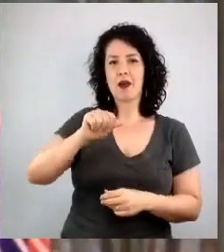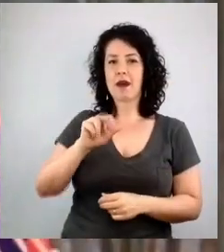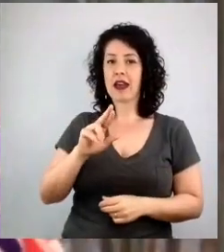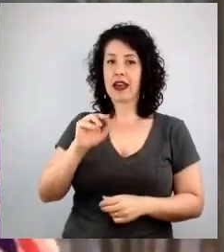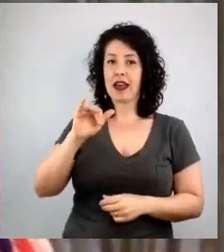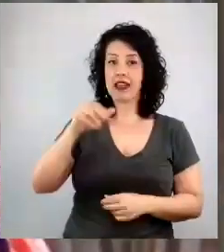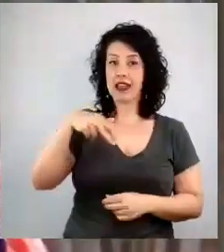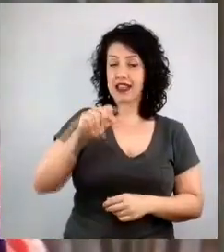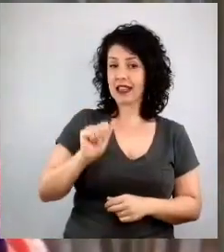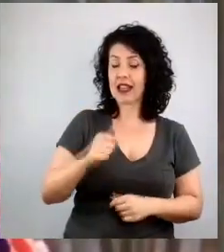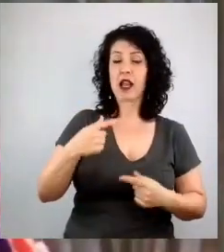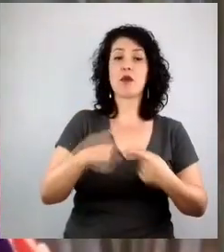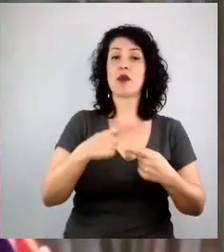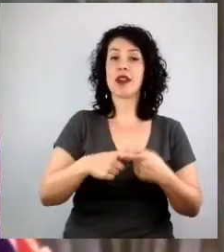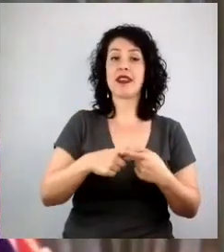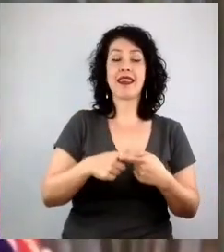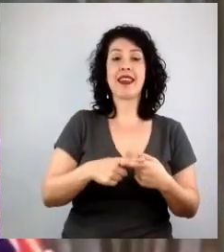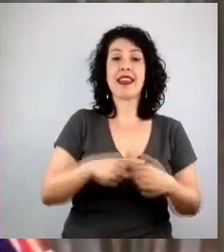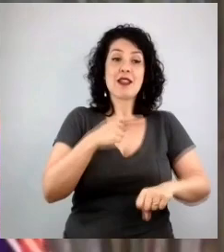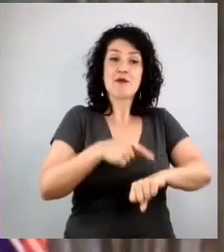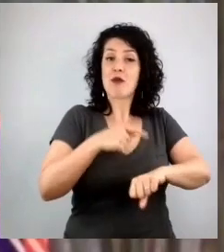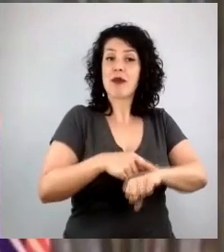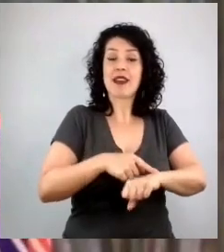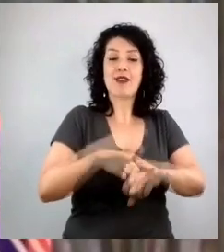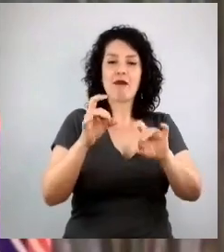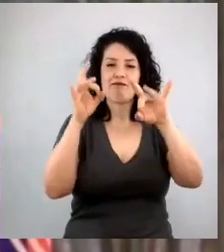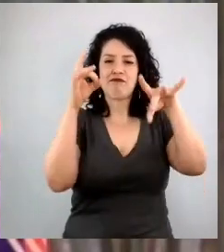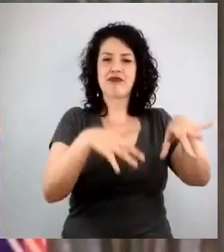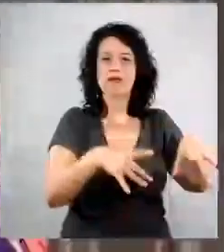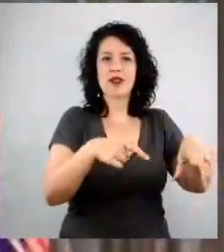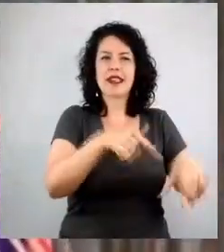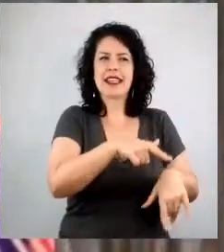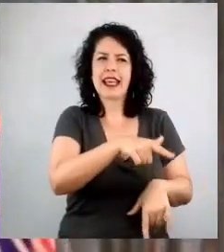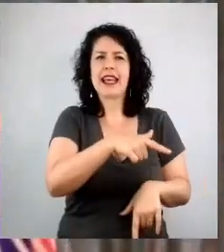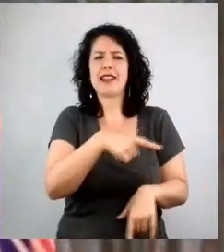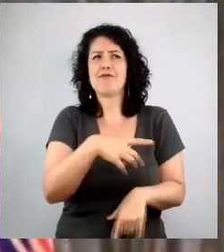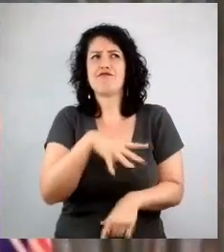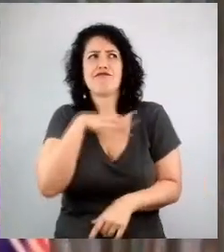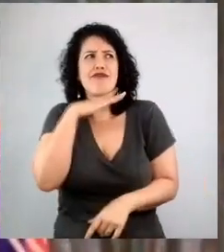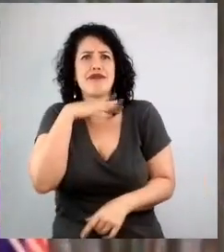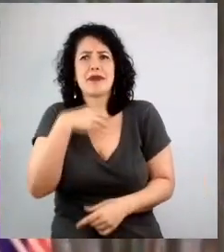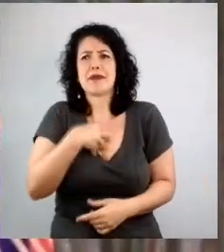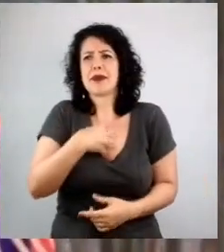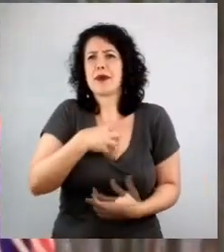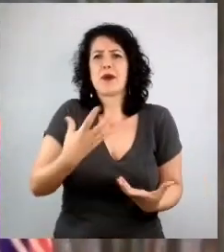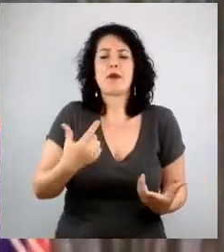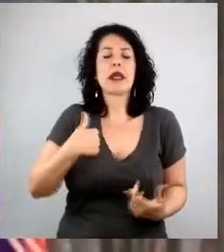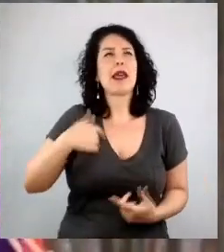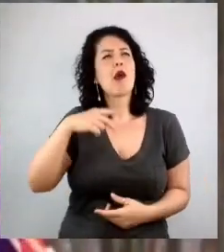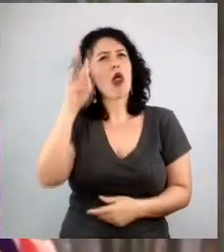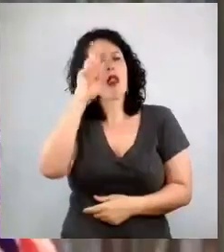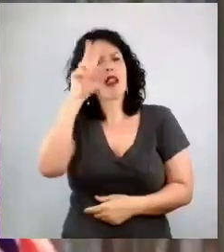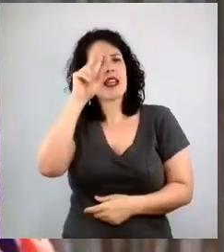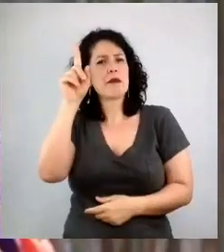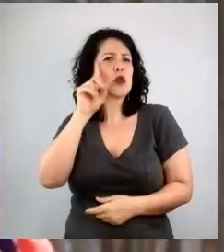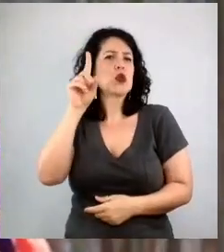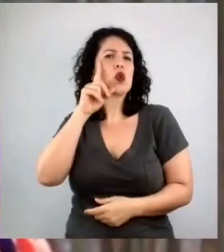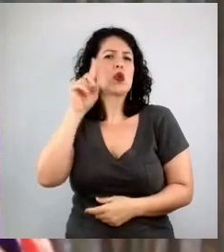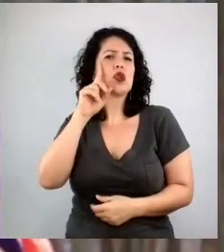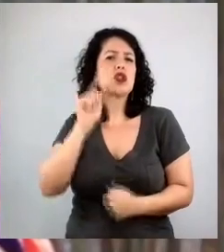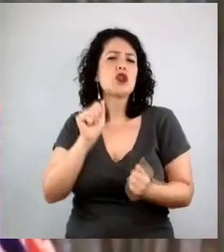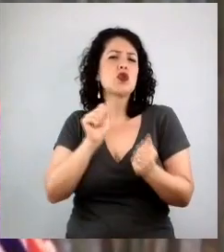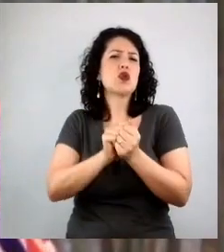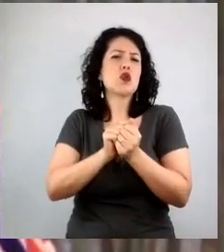muito mal. E aí, eu lembro de um almoço que eu fui com ela, e bem egoistinha, assim, querendo saber,